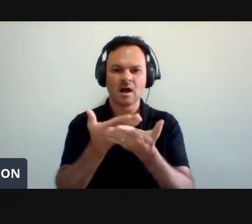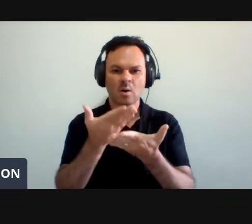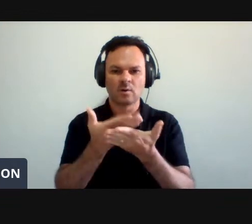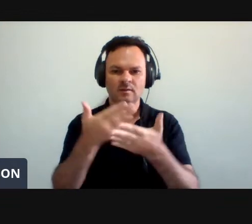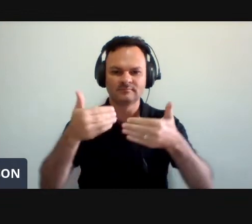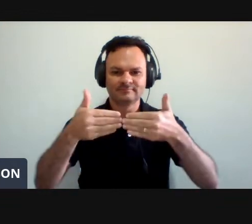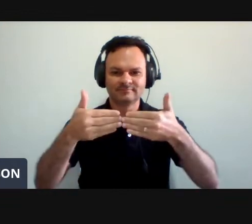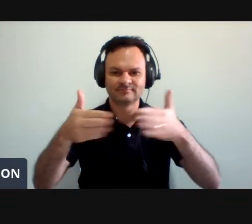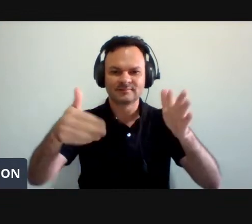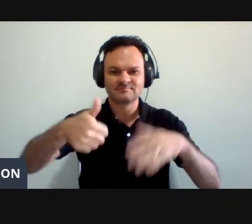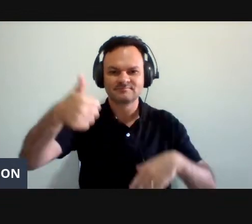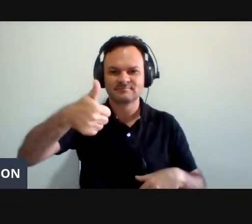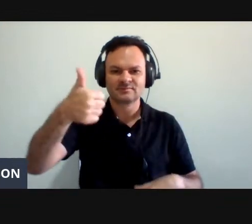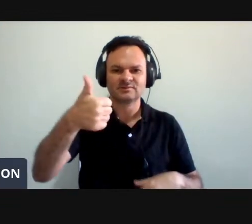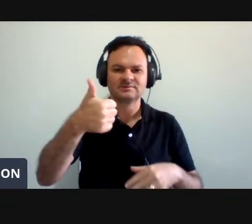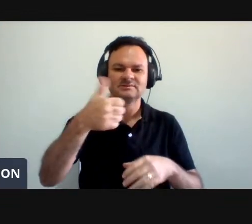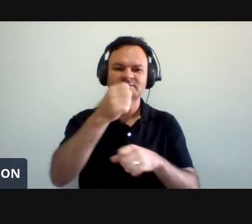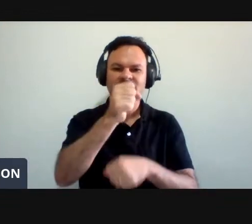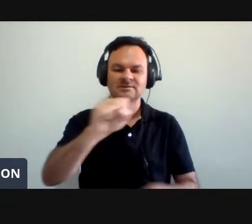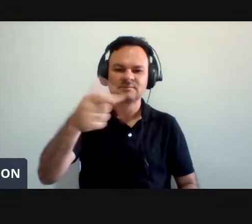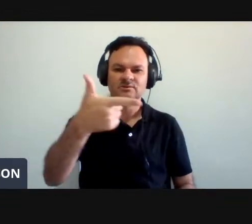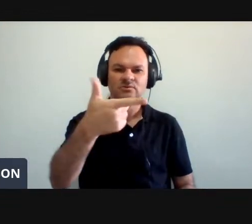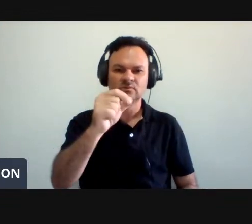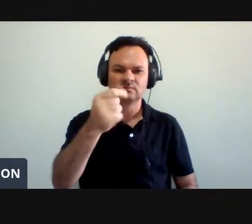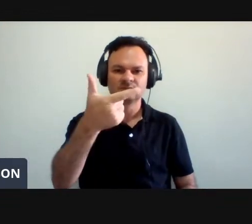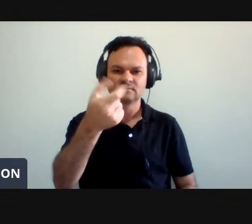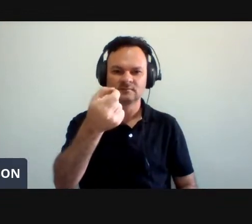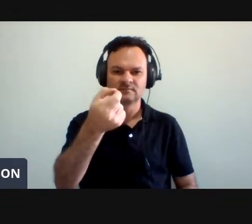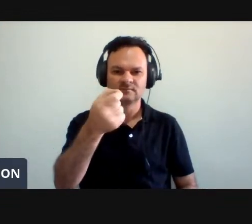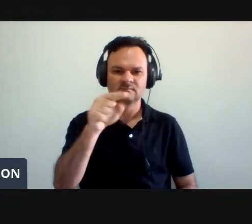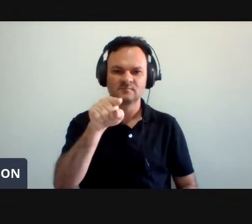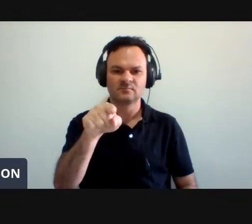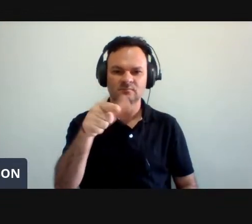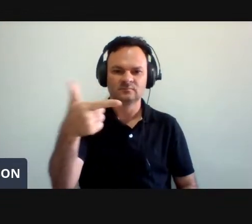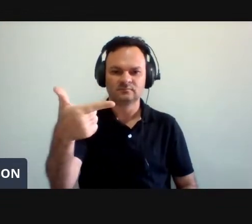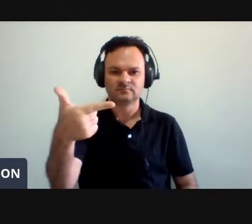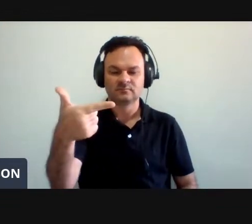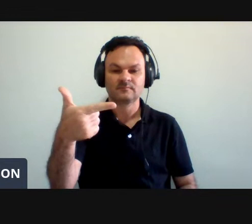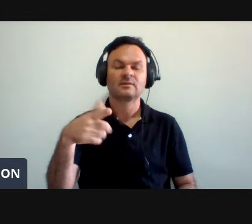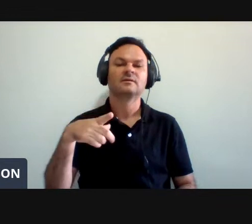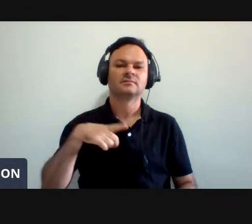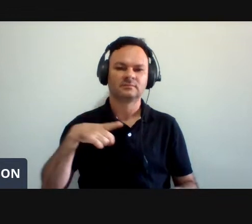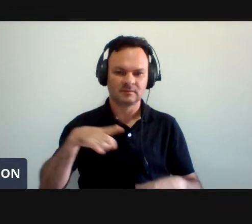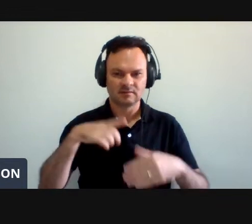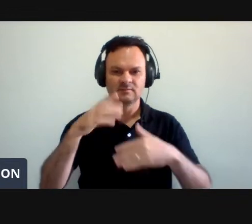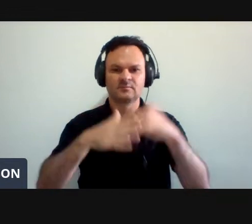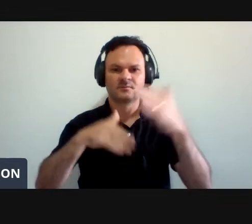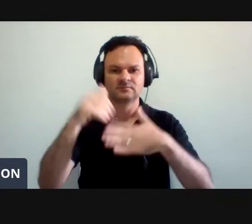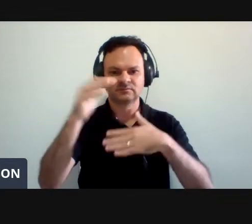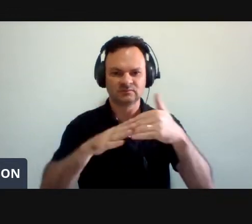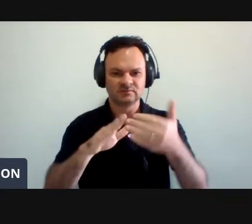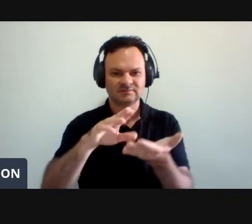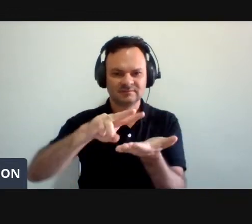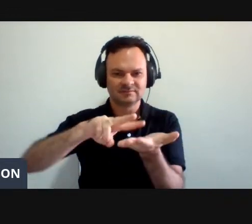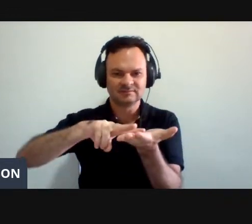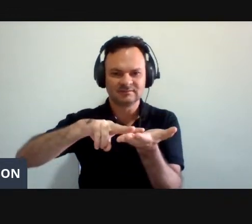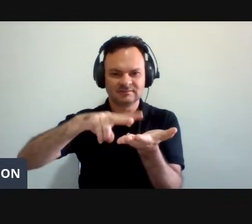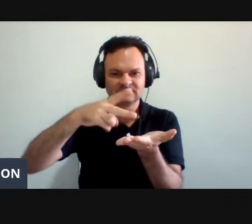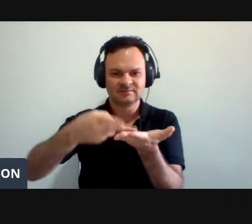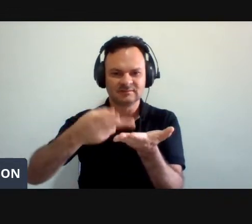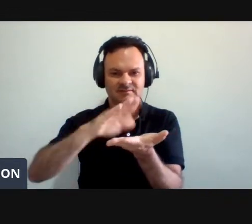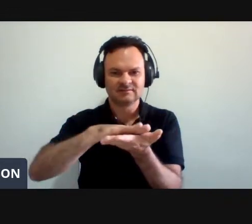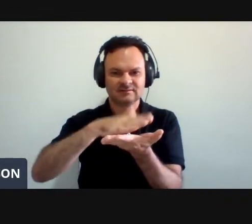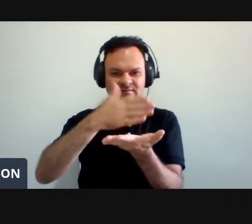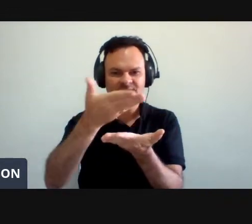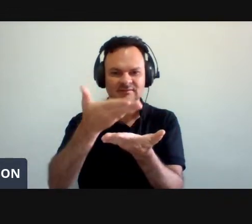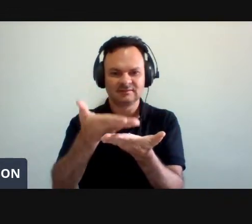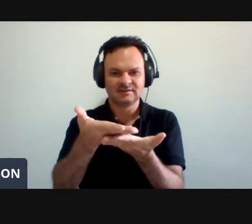semestre 2020.2. A UFAP dispõe de profissionais, tradutores e intérpretes da Língua